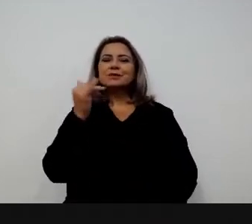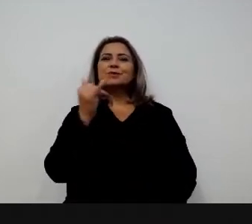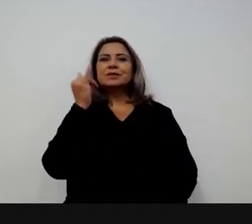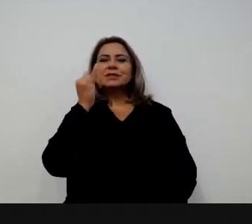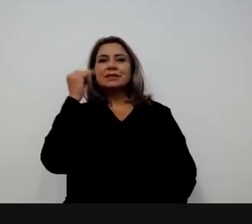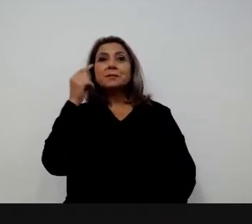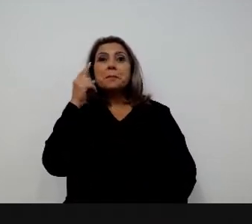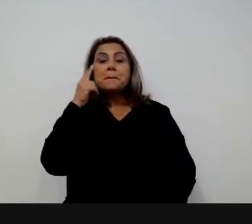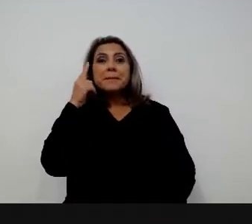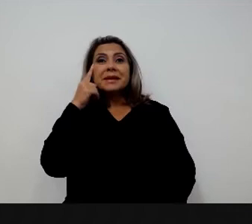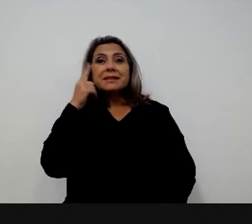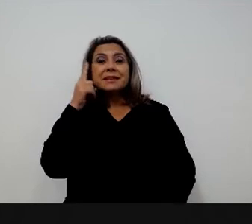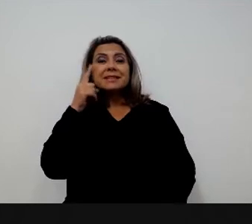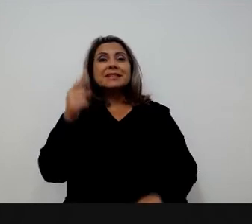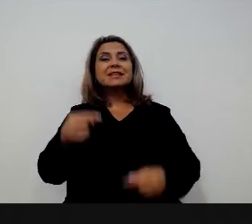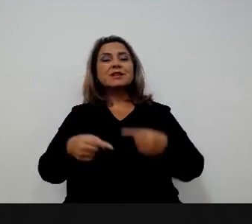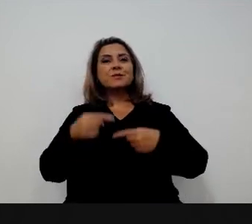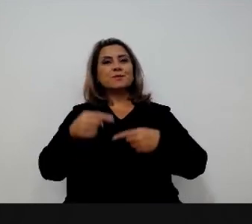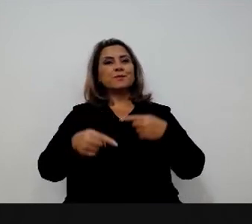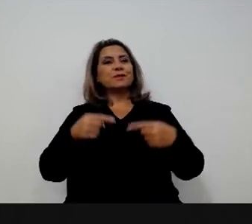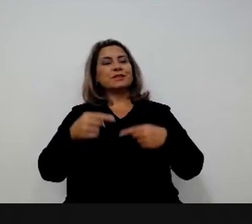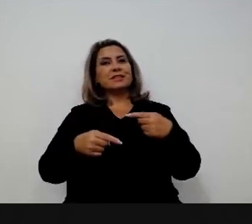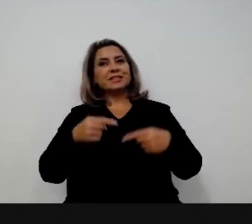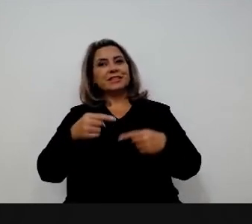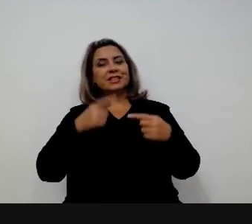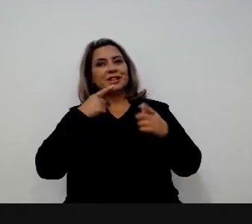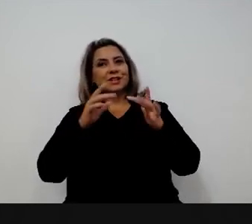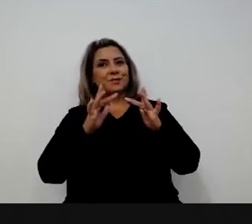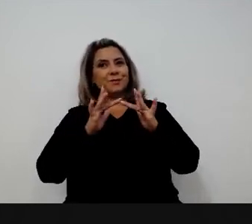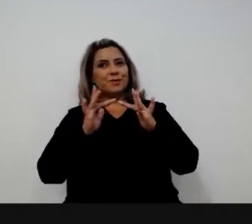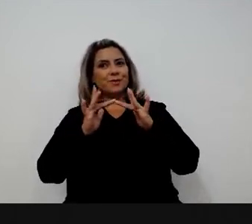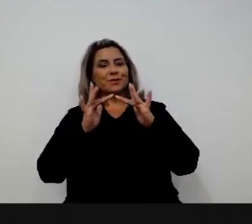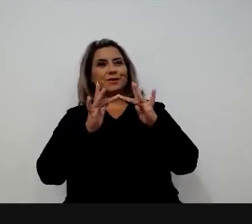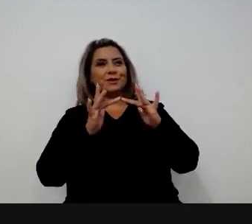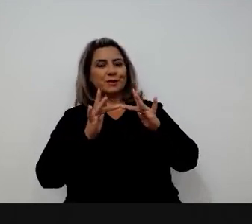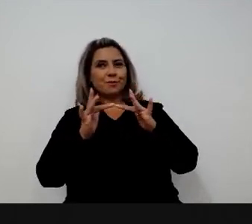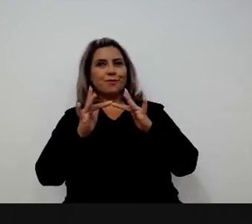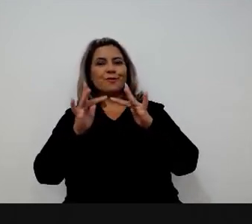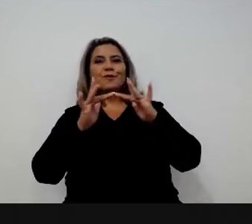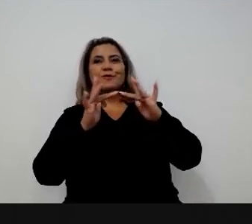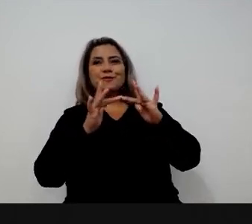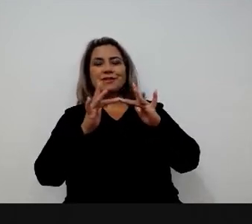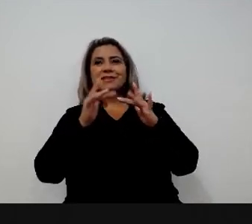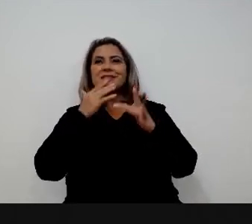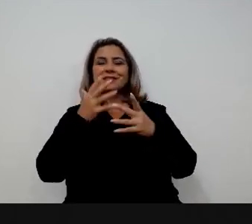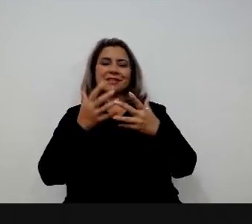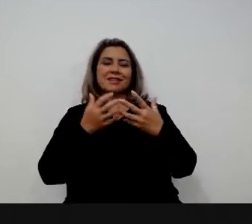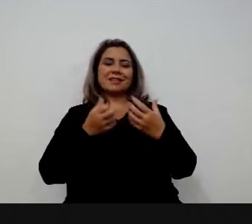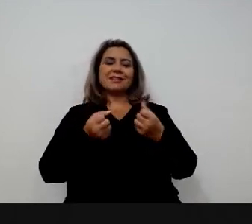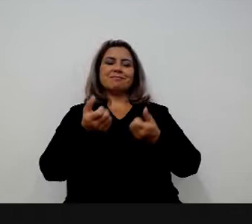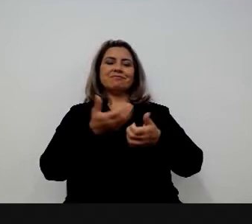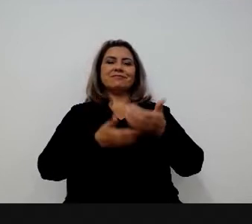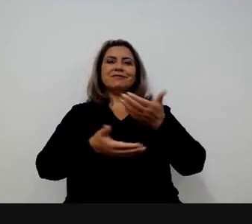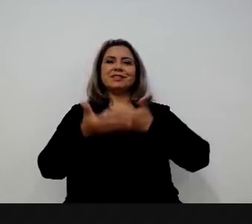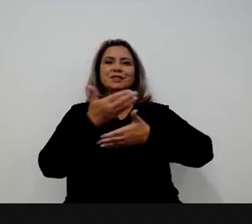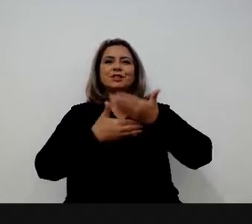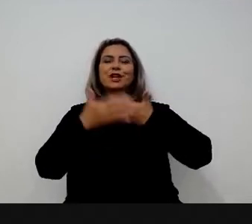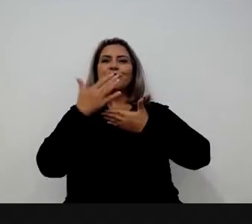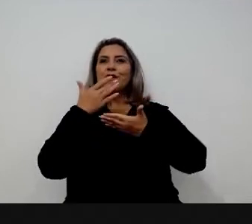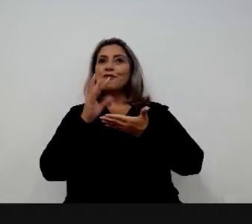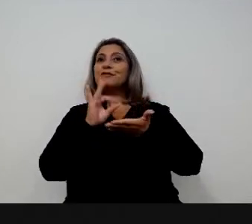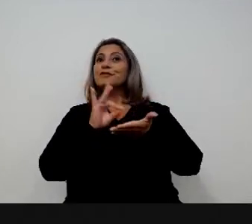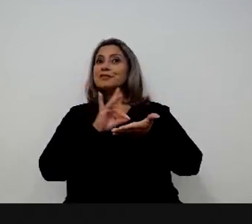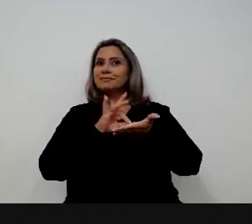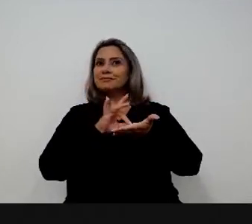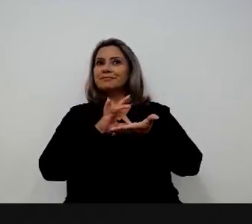outra forma também da gente pensar em fazer política. Eu acho que a nossa proximidade com alguns órgãos tem permitido que a gente faça isso de uma forma muito eficiente.